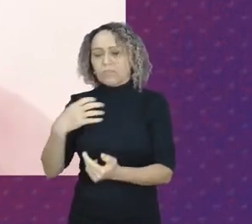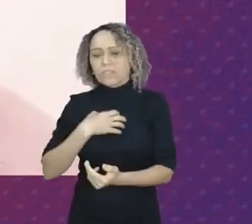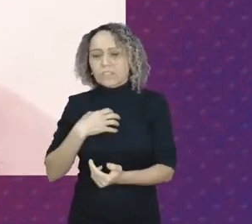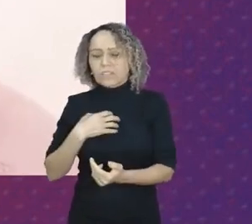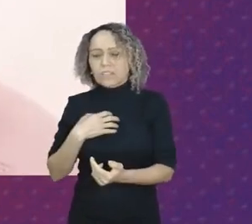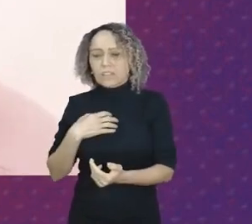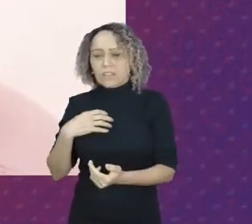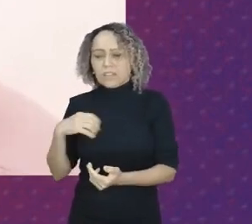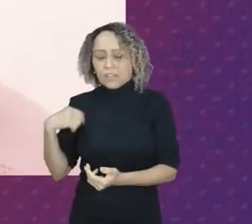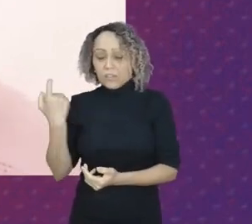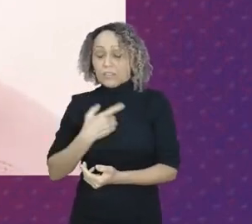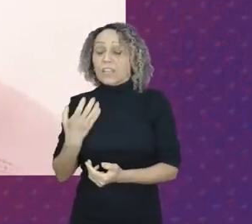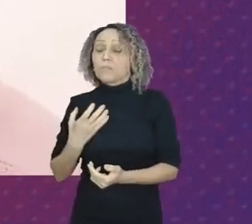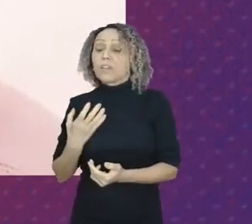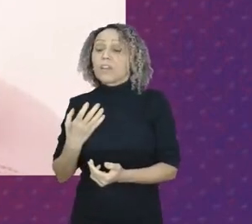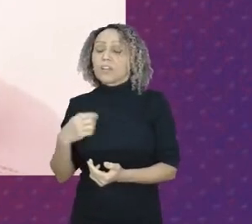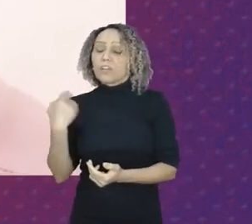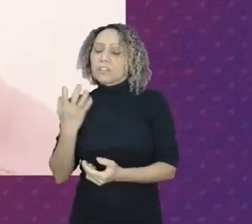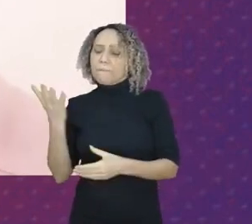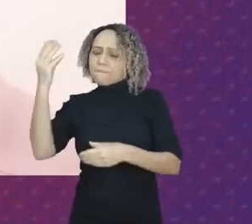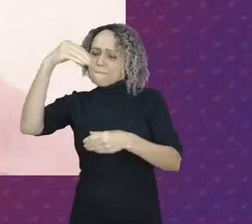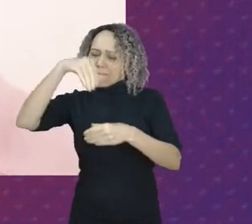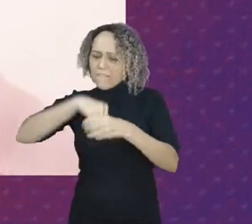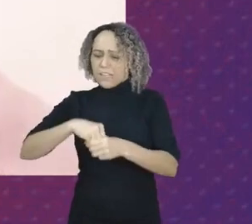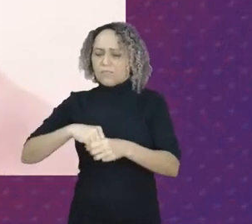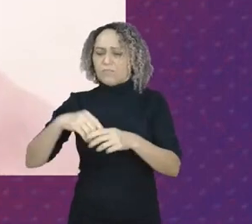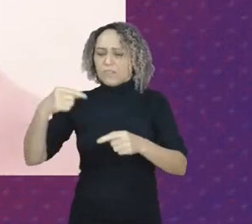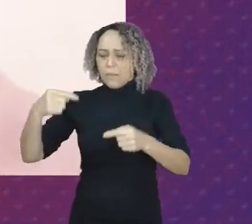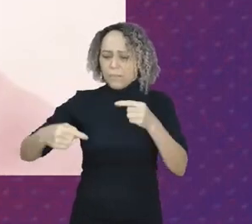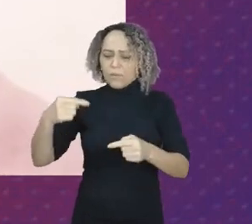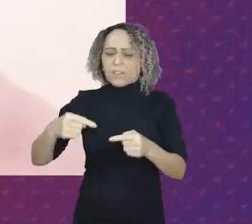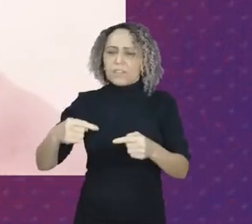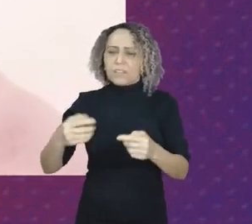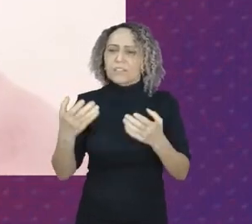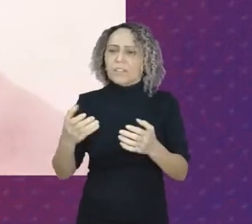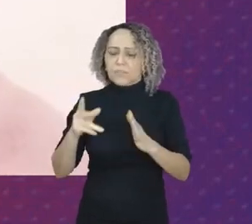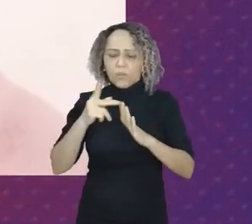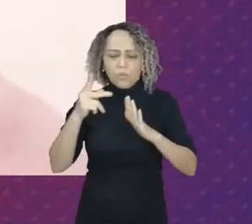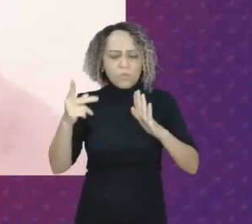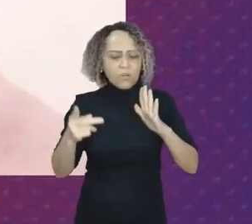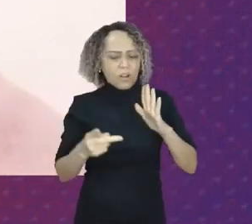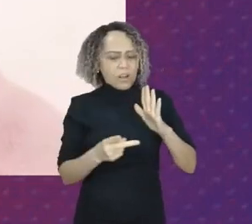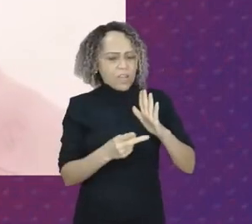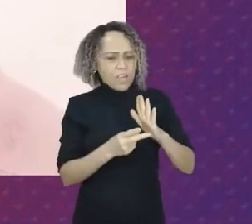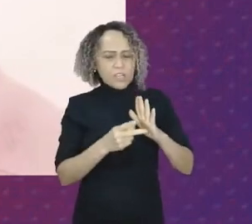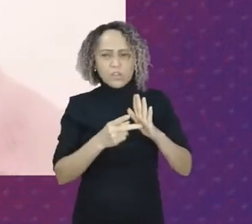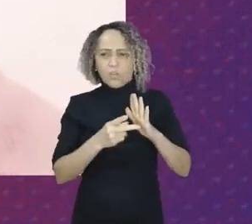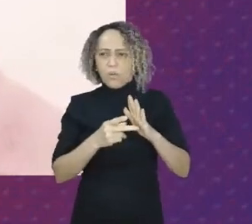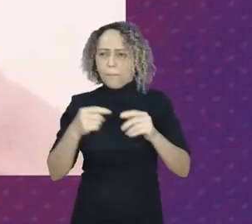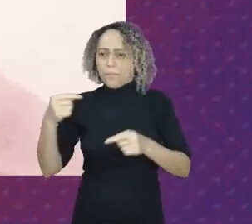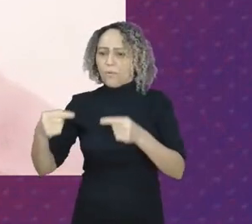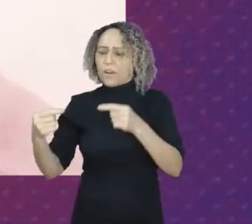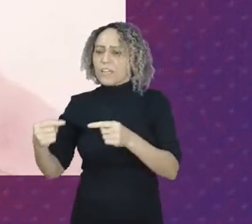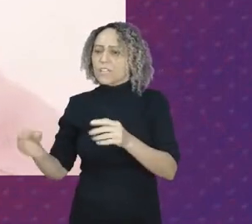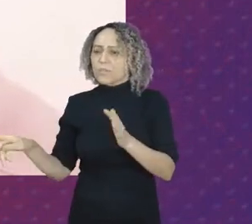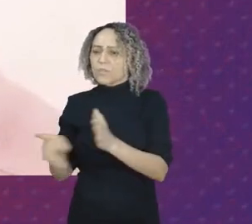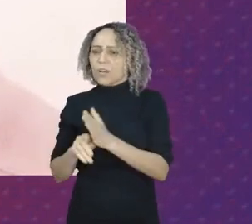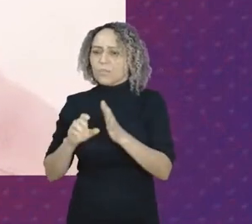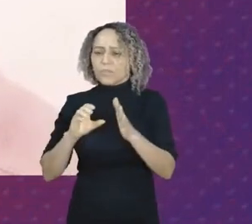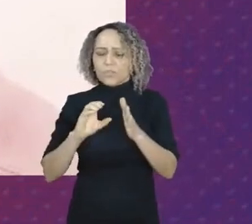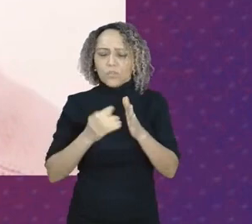mas mais que isso nós queremos com que o projeto político partidário atenda